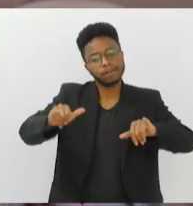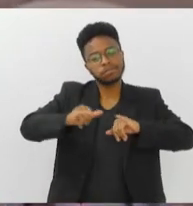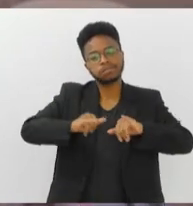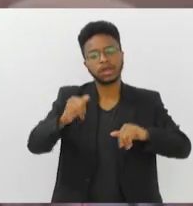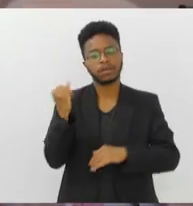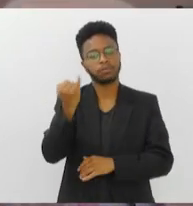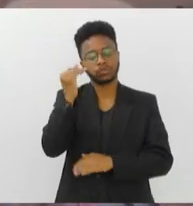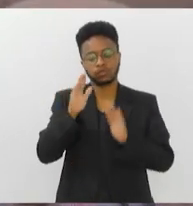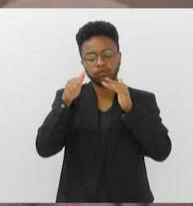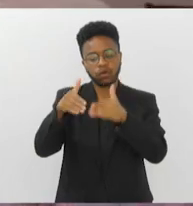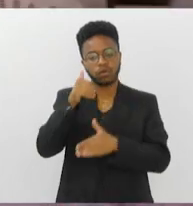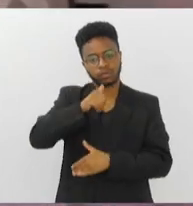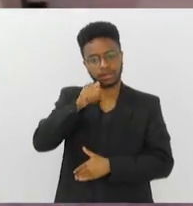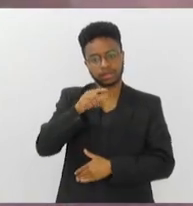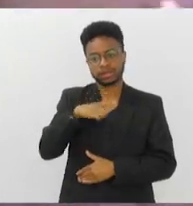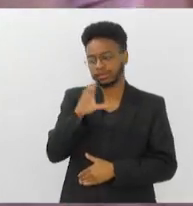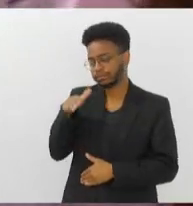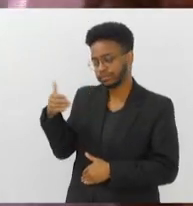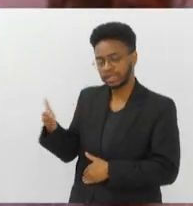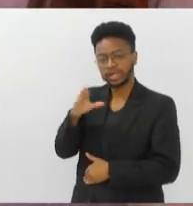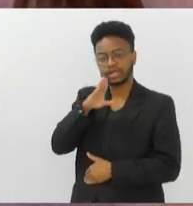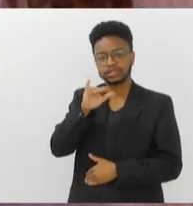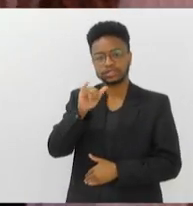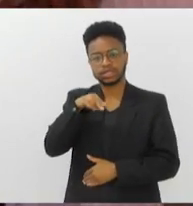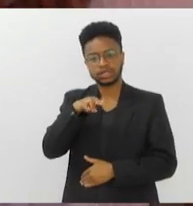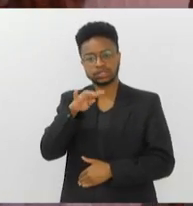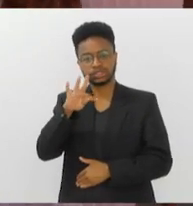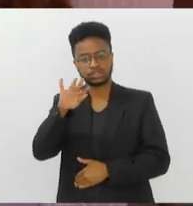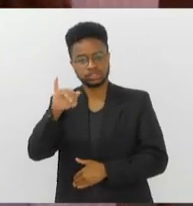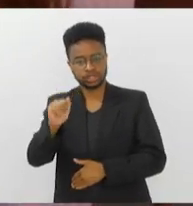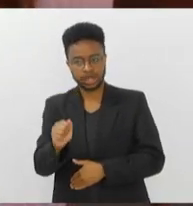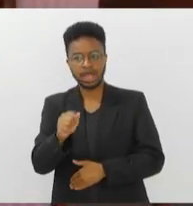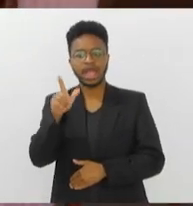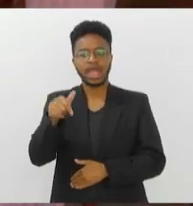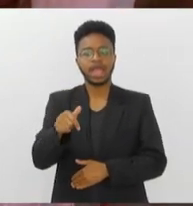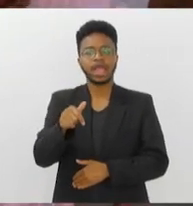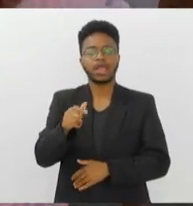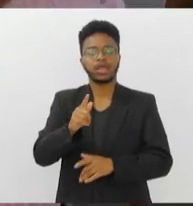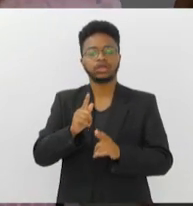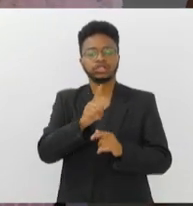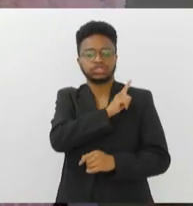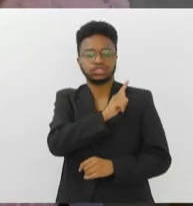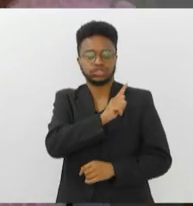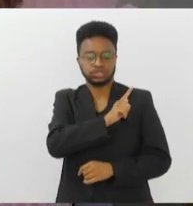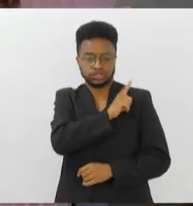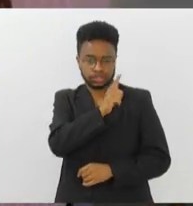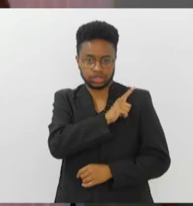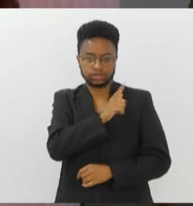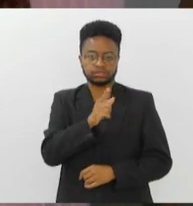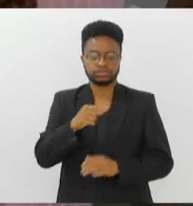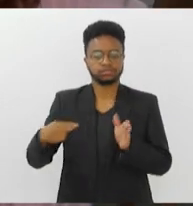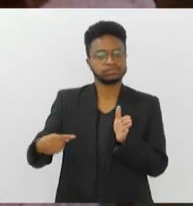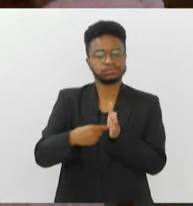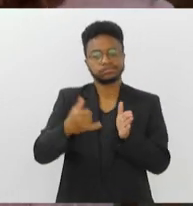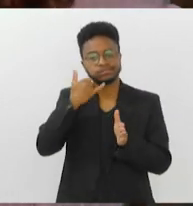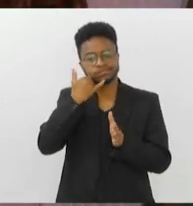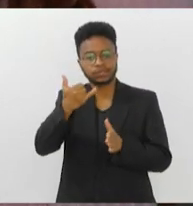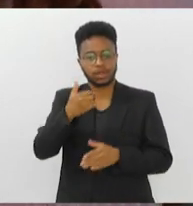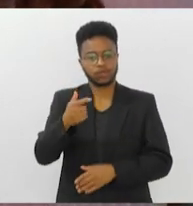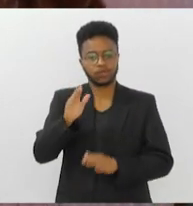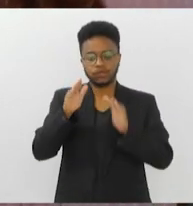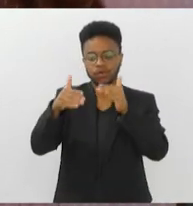para as mulheres. Ao meu lado está a Cíntia Brum, que é a gerente do Disque Denúncia Mulher. Bom dia, Cíntia. Em que consiste